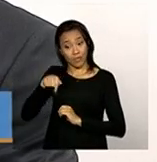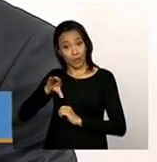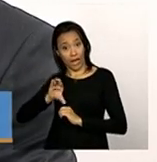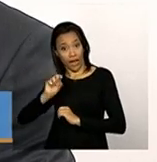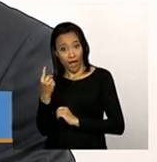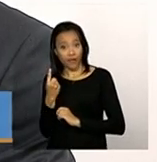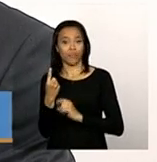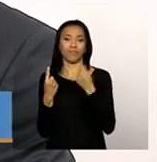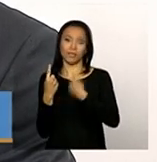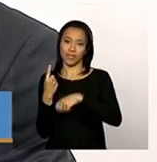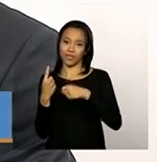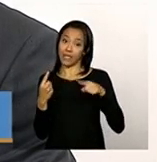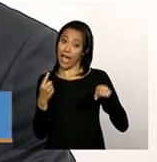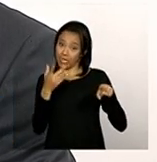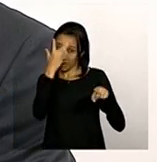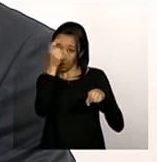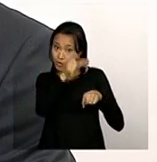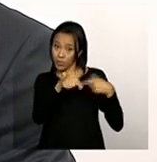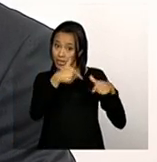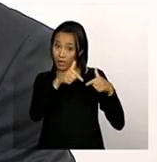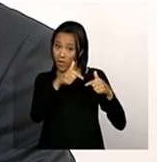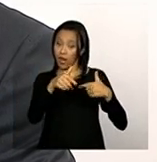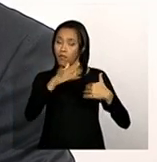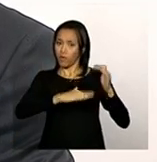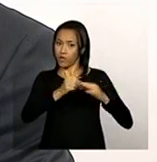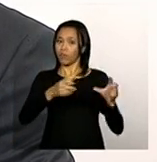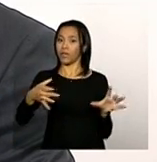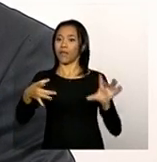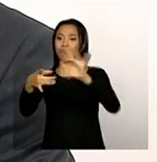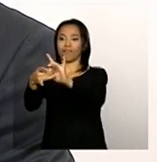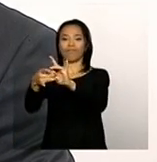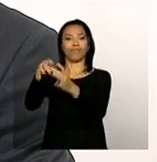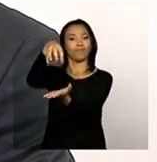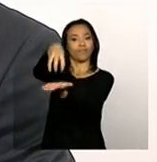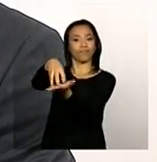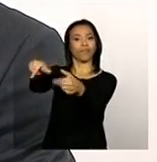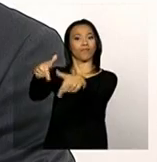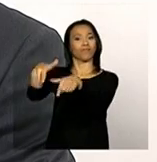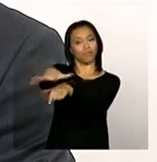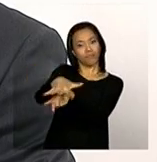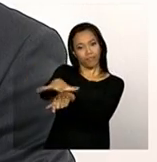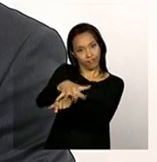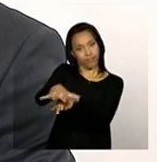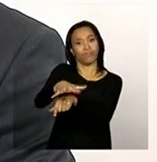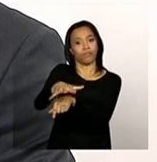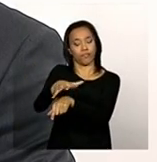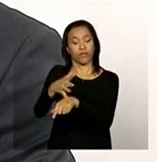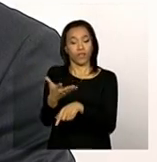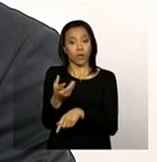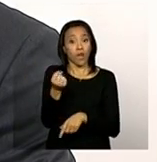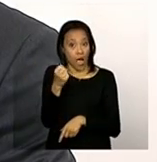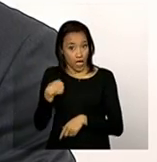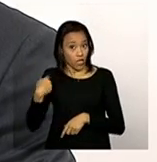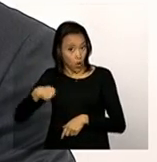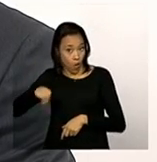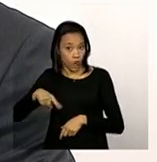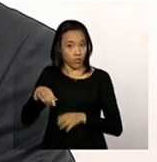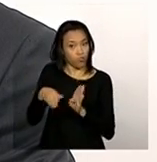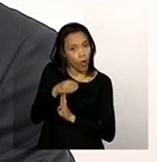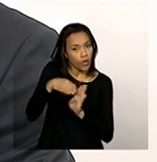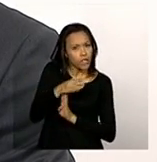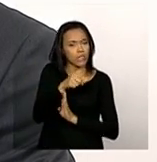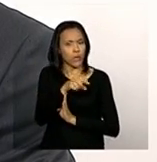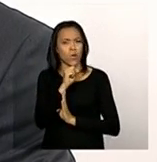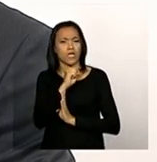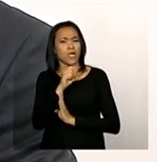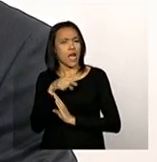pessoa à entidade na qual ela trabalha. Então, tem que ter essa vinculação e a gente recomenda que, tendo todos esses dados